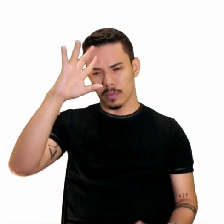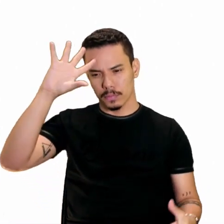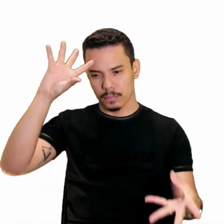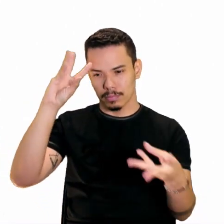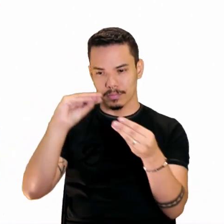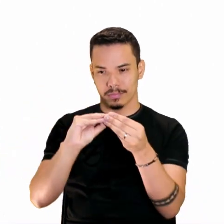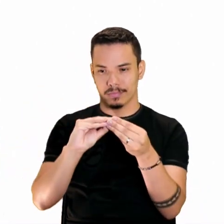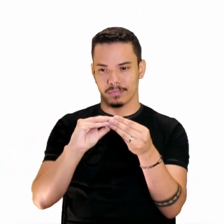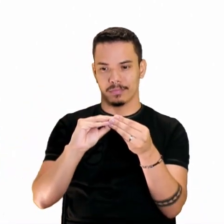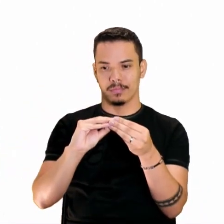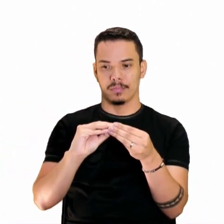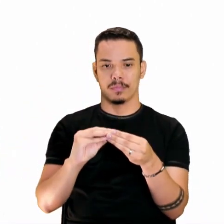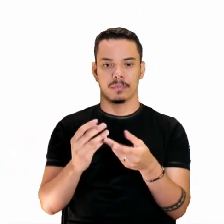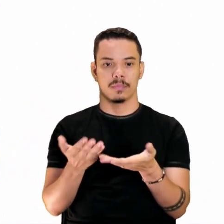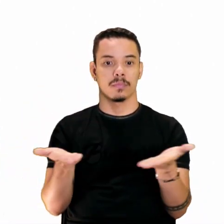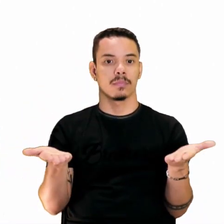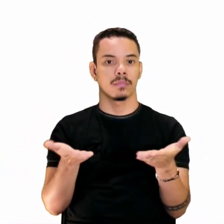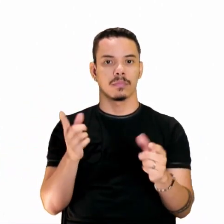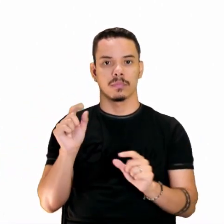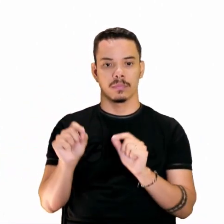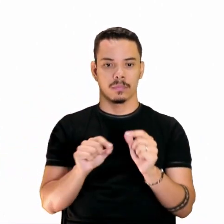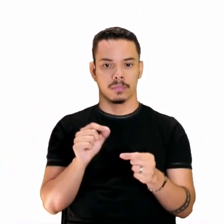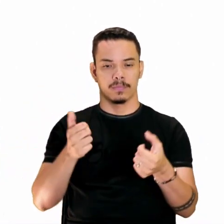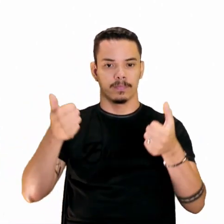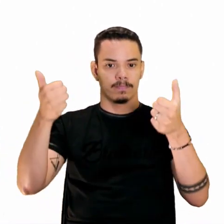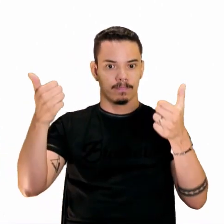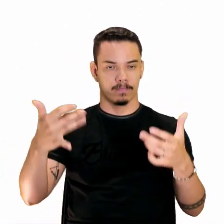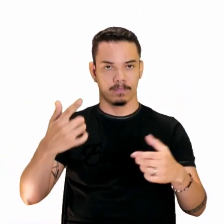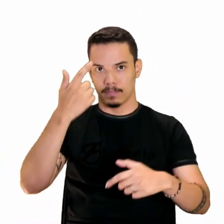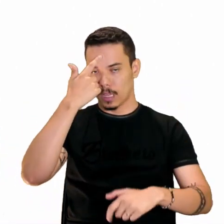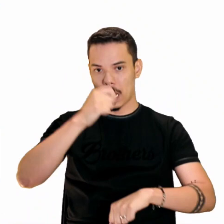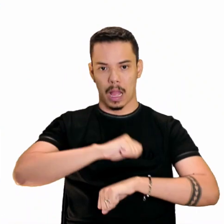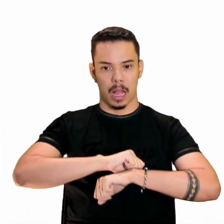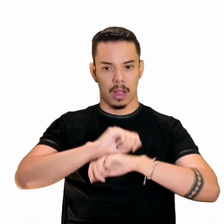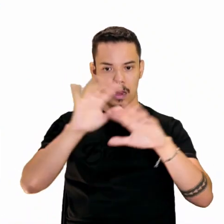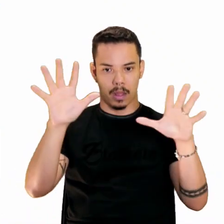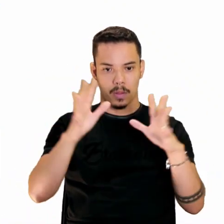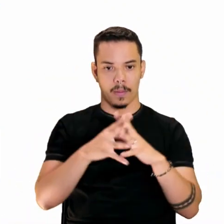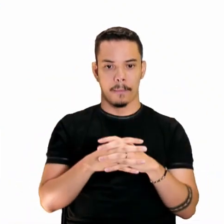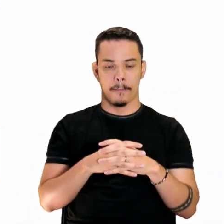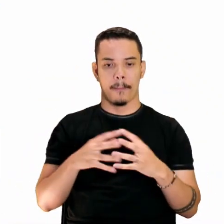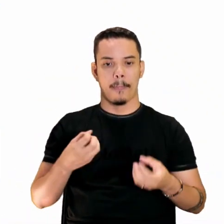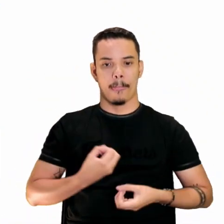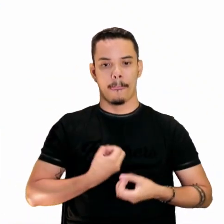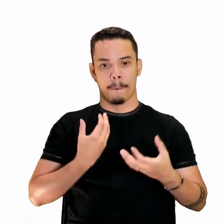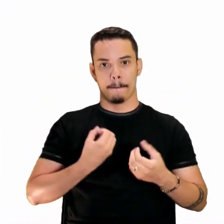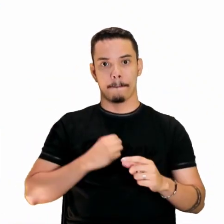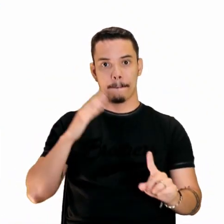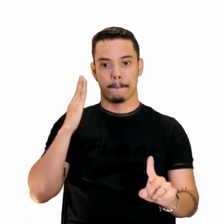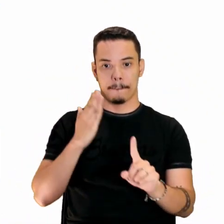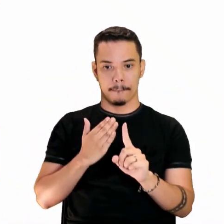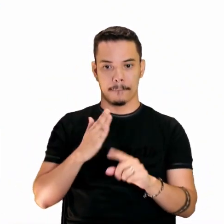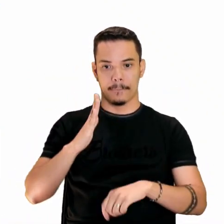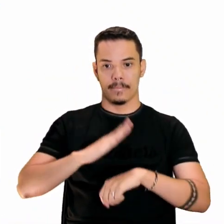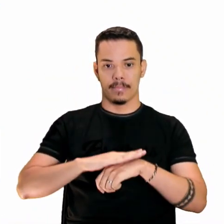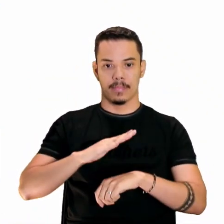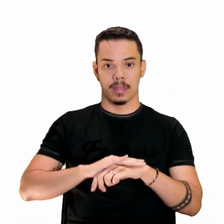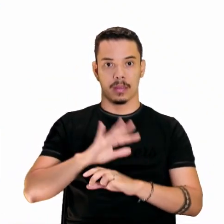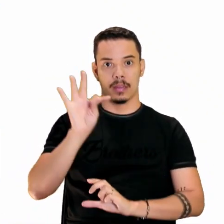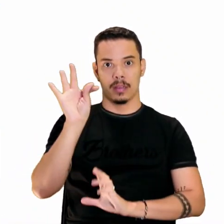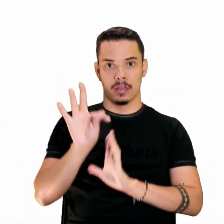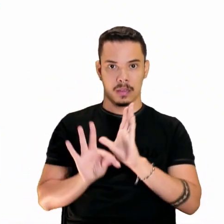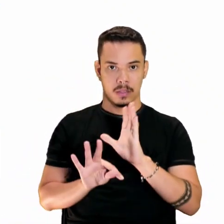como a gente fala. Agora, o explícito. É aquele que se expressa diretamente na superfície textual.